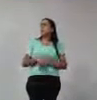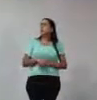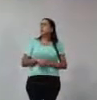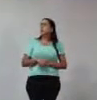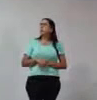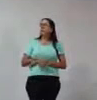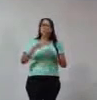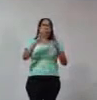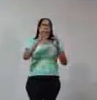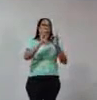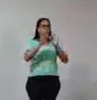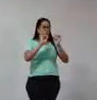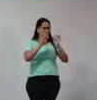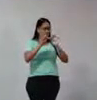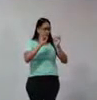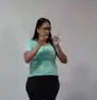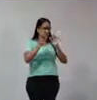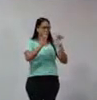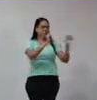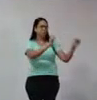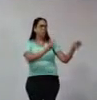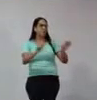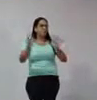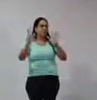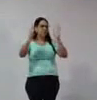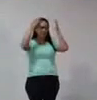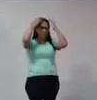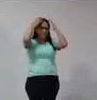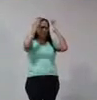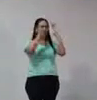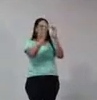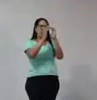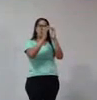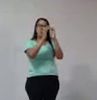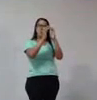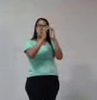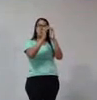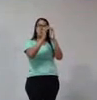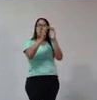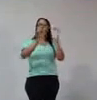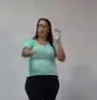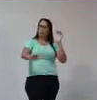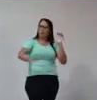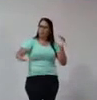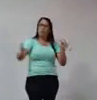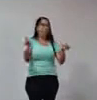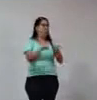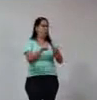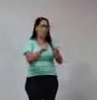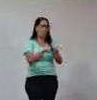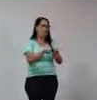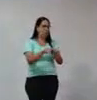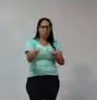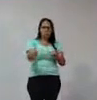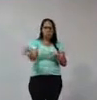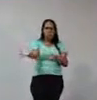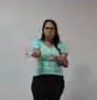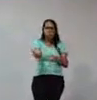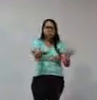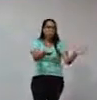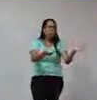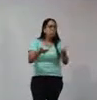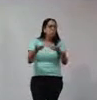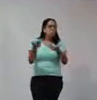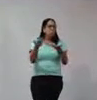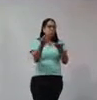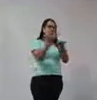oficinas lúdicas durante a Semana do Cérebro. E as crianças também podem ter oportunidade de ter contato